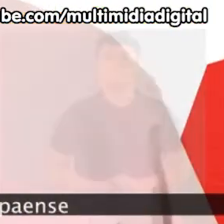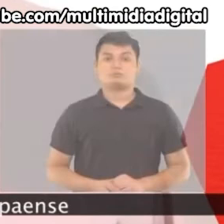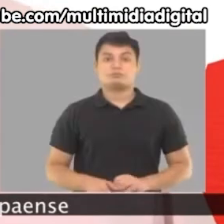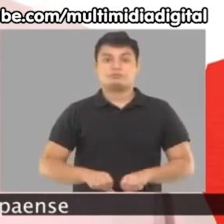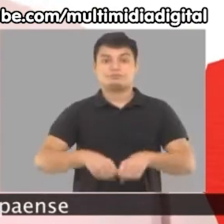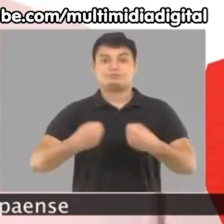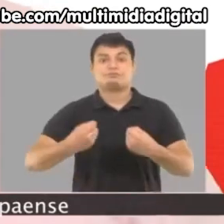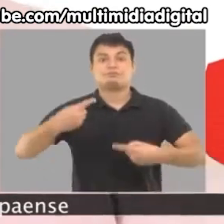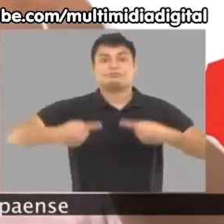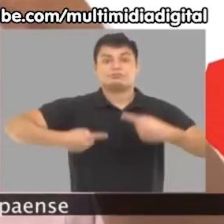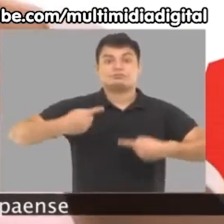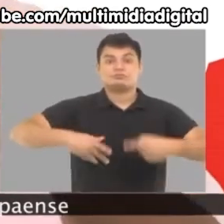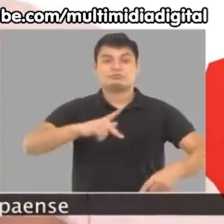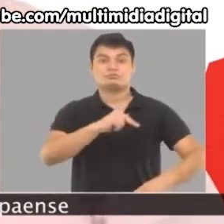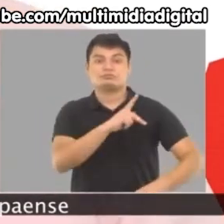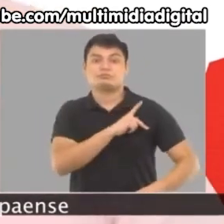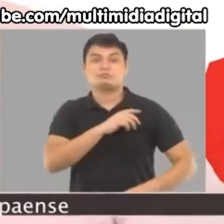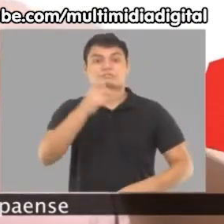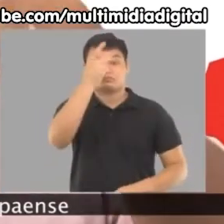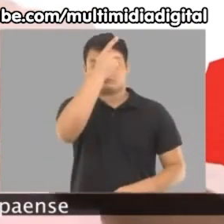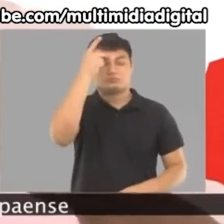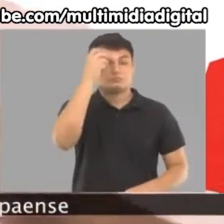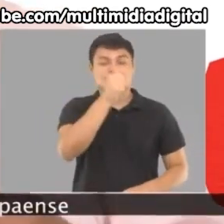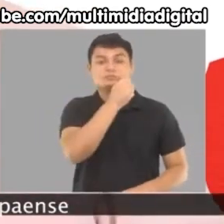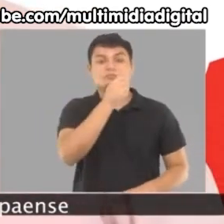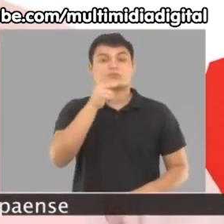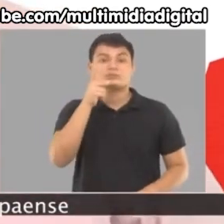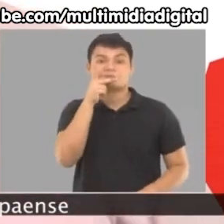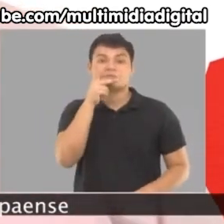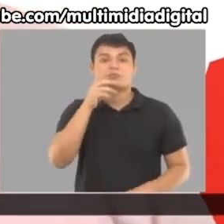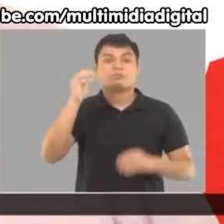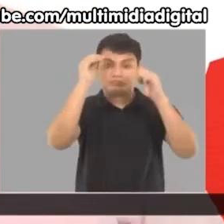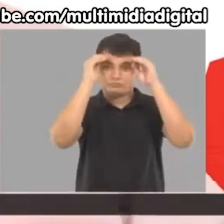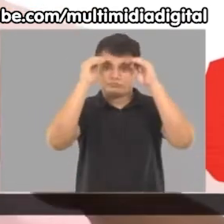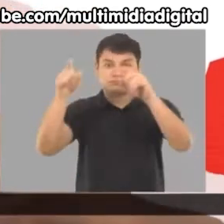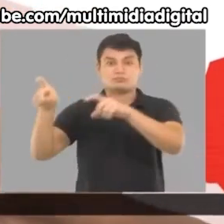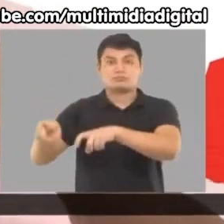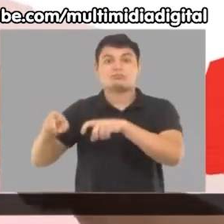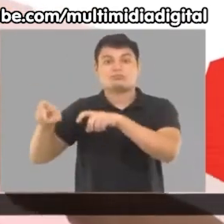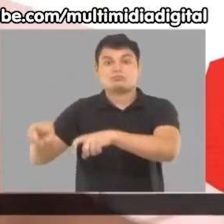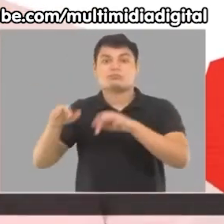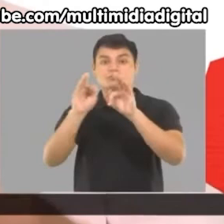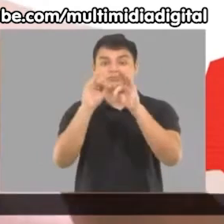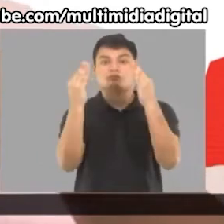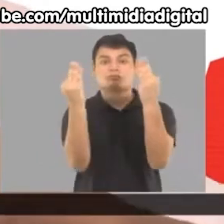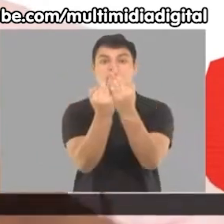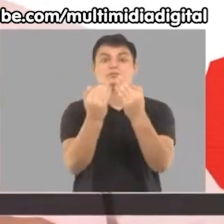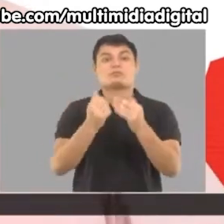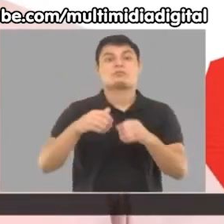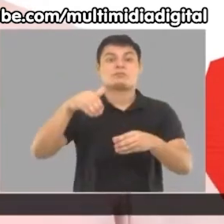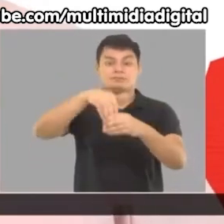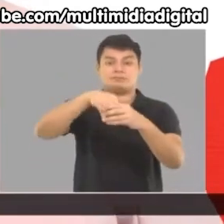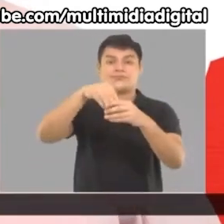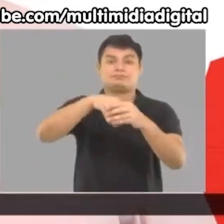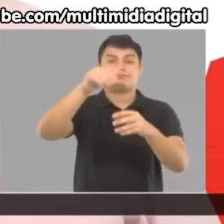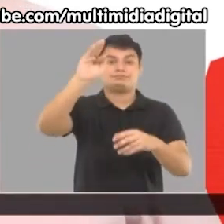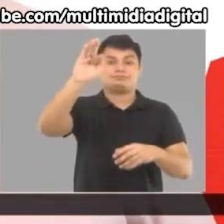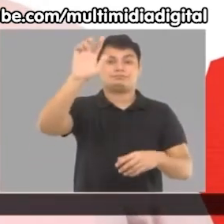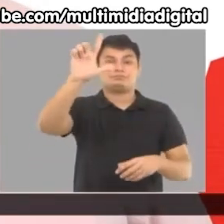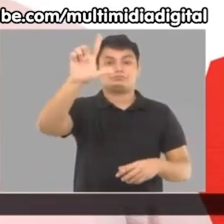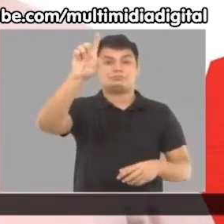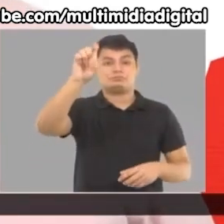Em defesa das políticas públicas, digna ao cidadão opaense, pela valorização da nossa agricultura familiar,